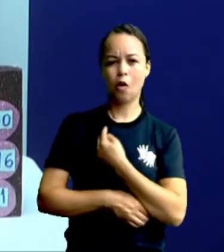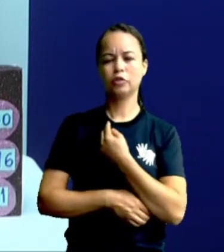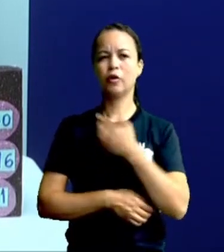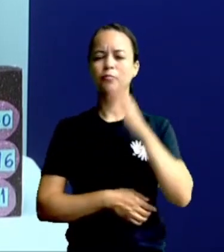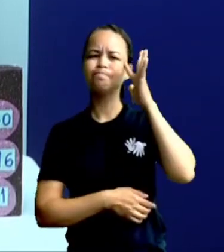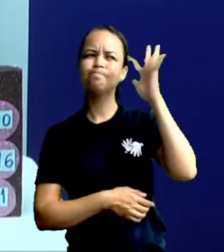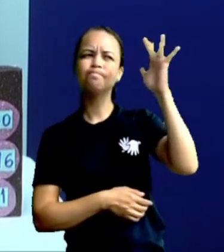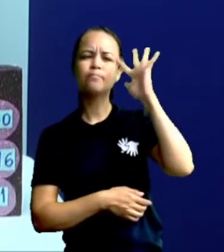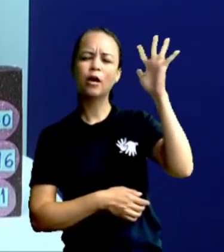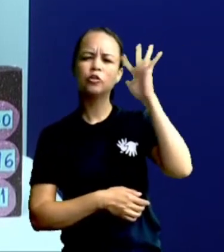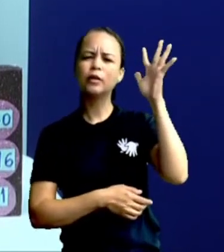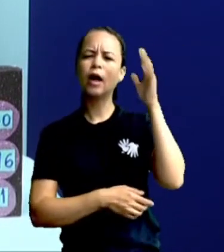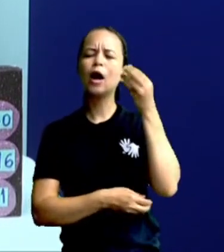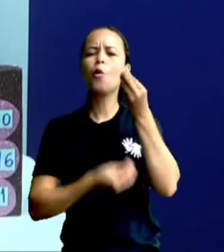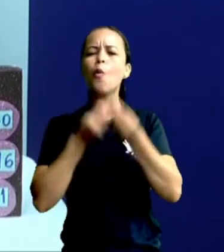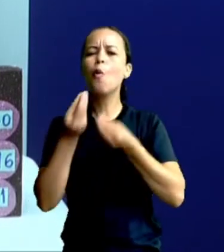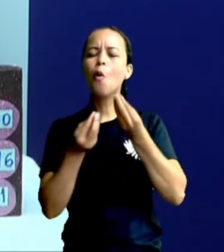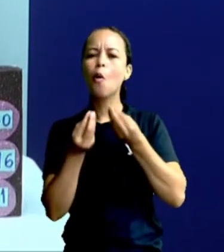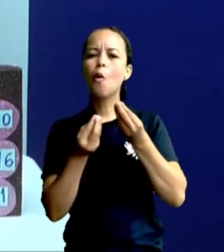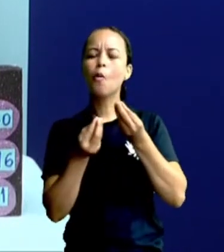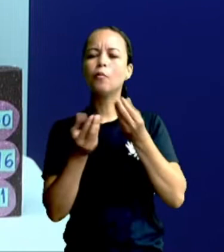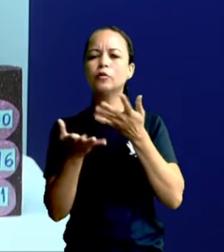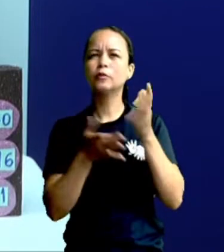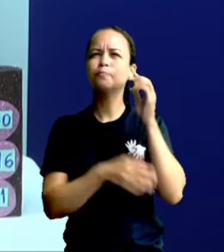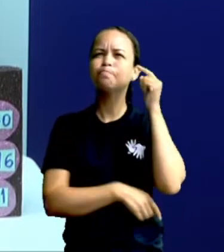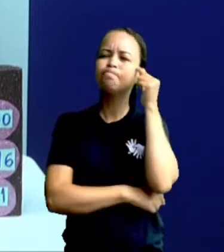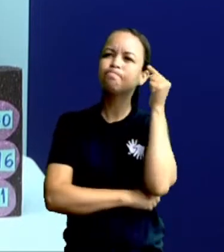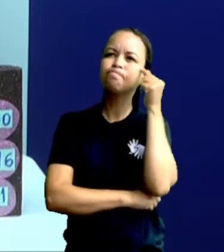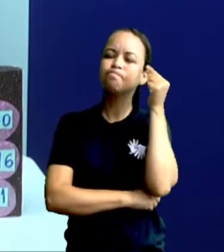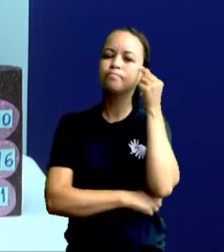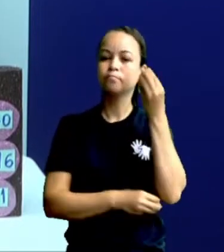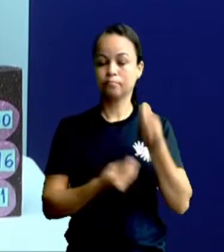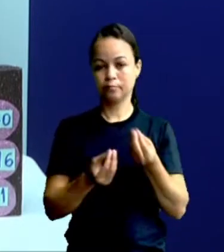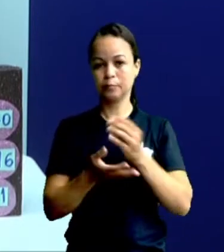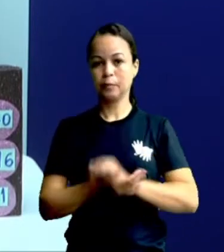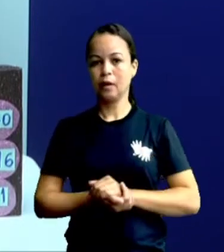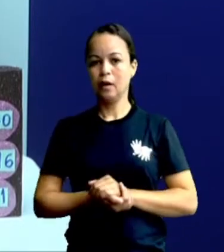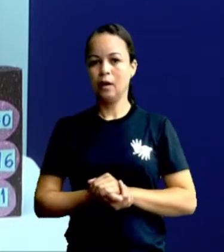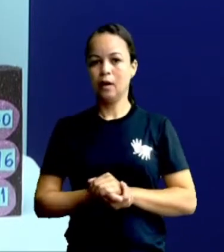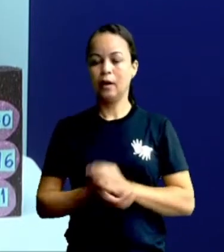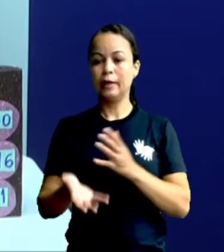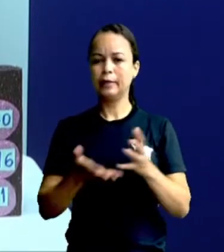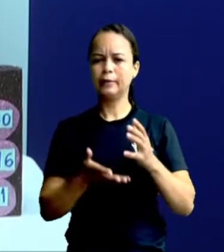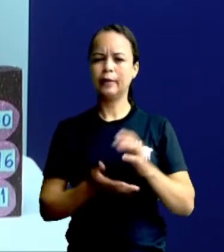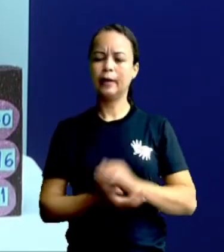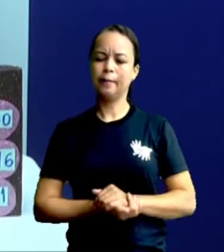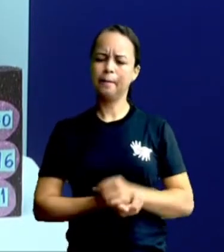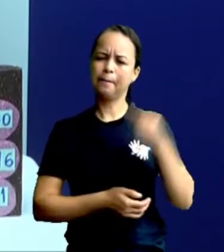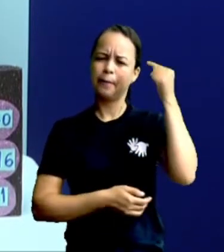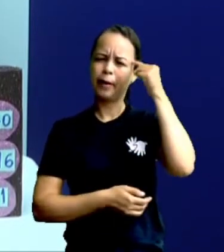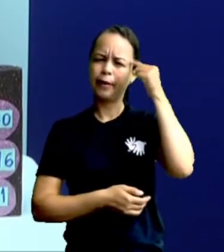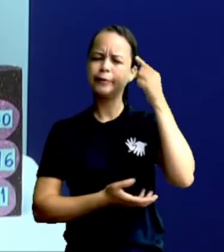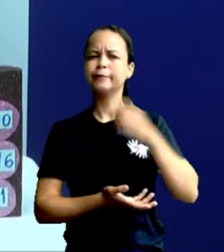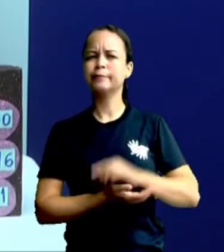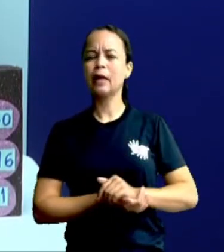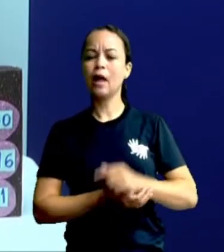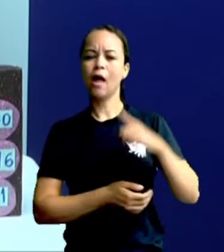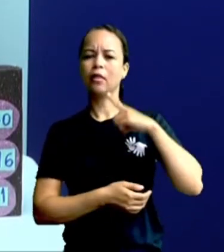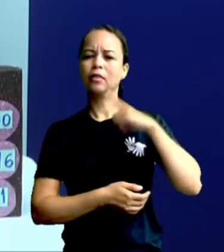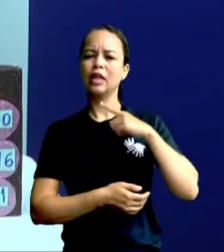a situação-problema da seguinte forma. Imagine que eu tinha cinco